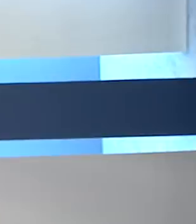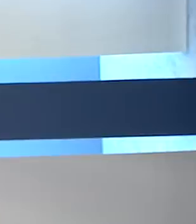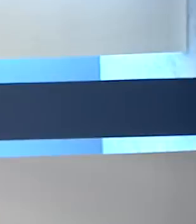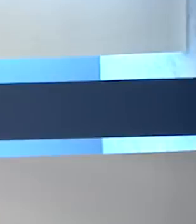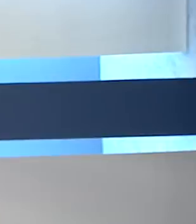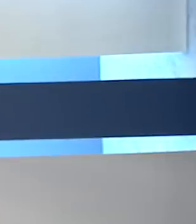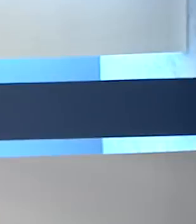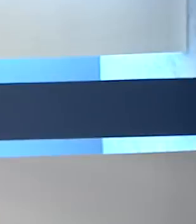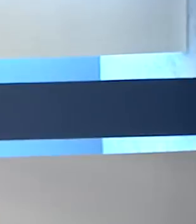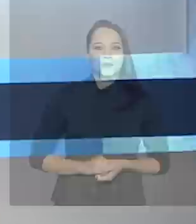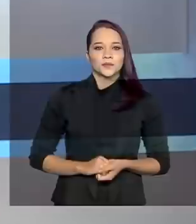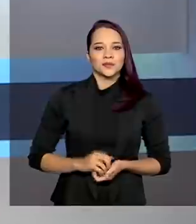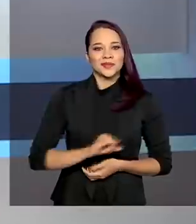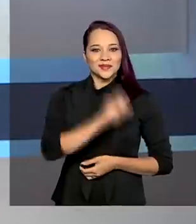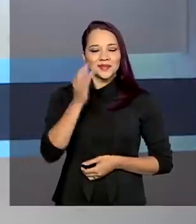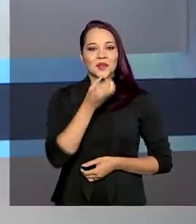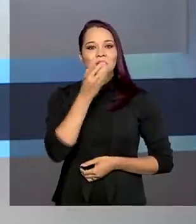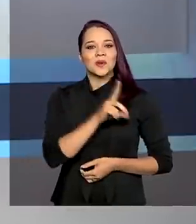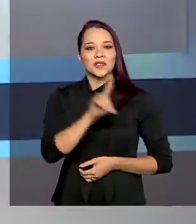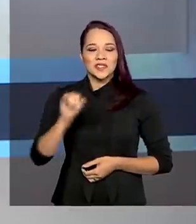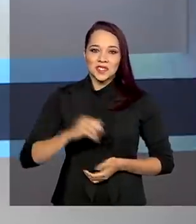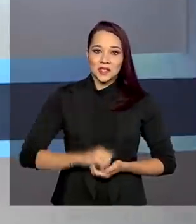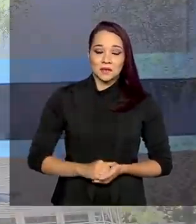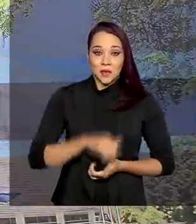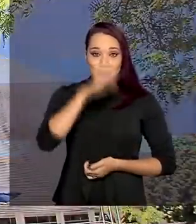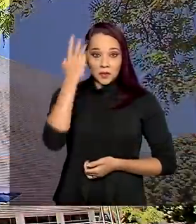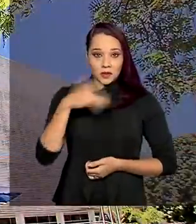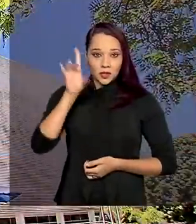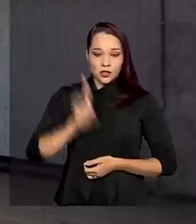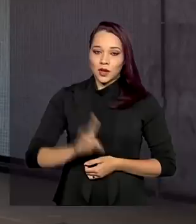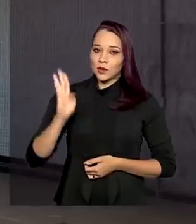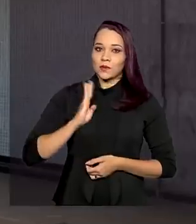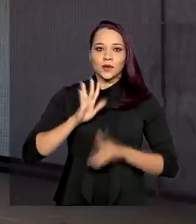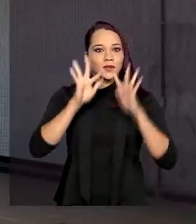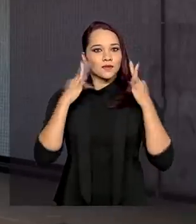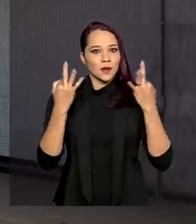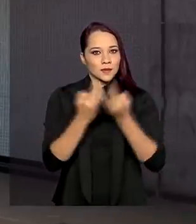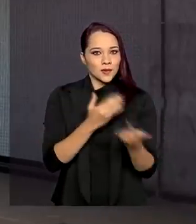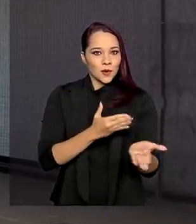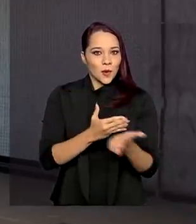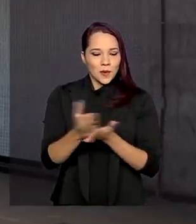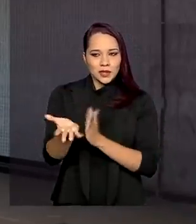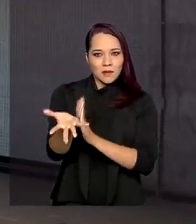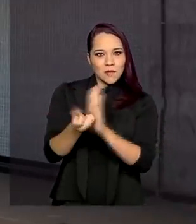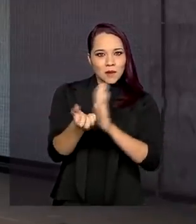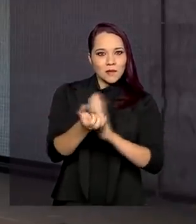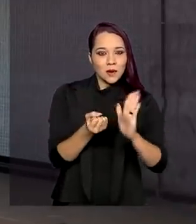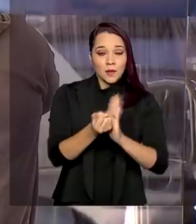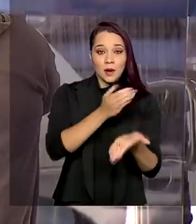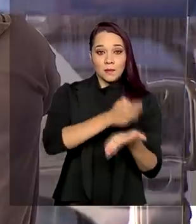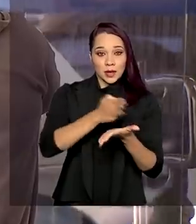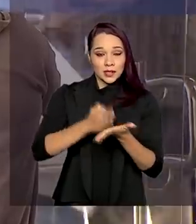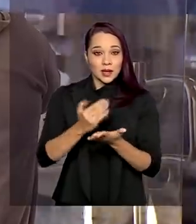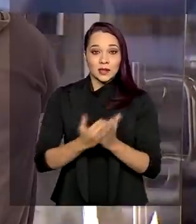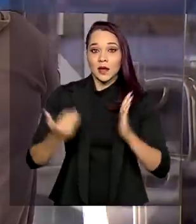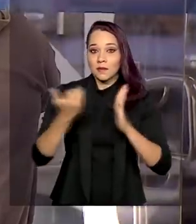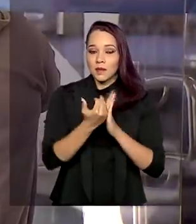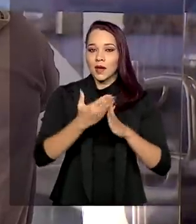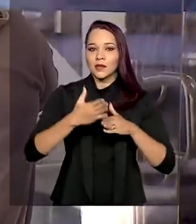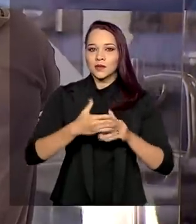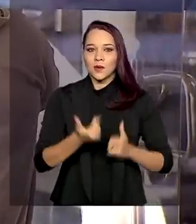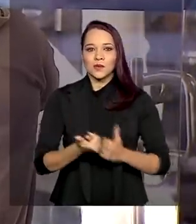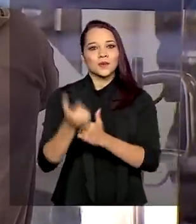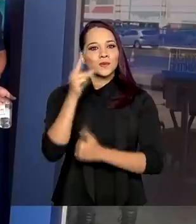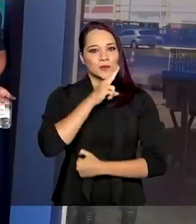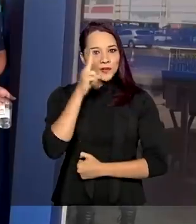Olá, bom dia! Beneficiários do Bolsa Família começam a receber as parcelas extras do auxílio